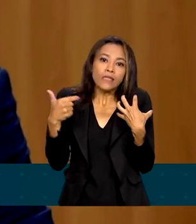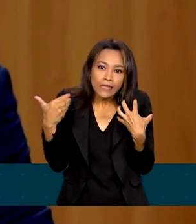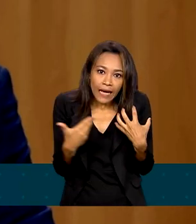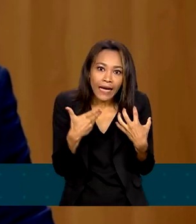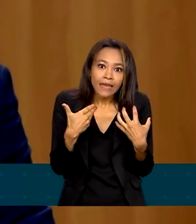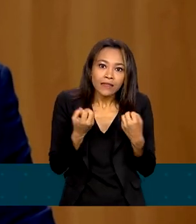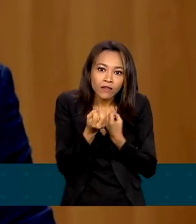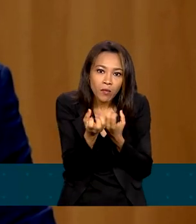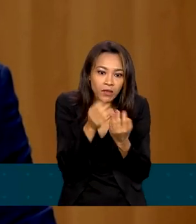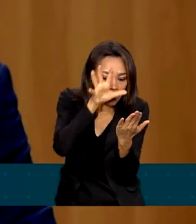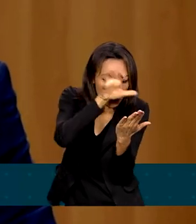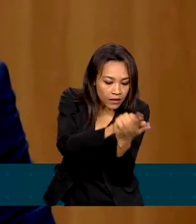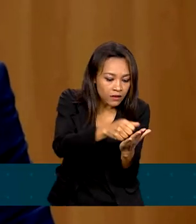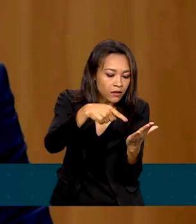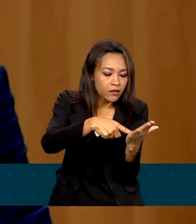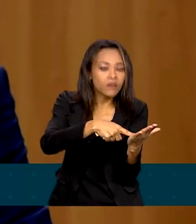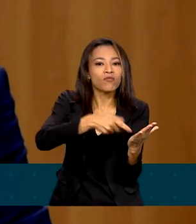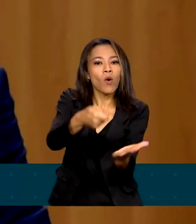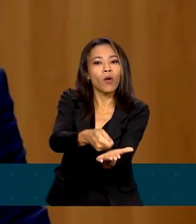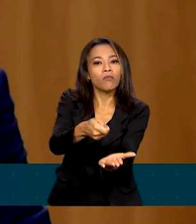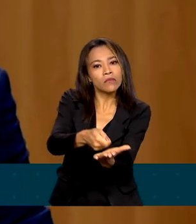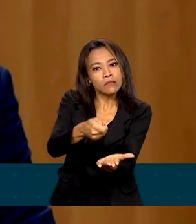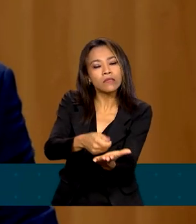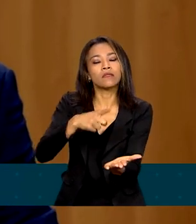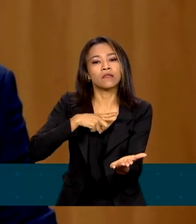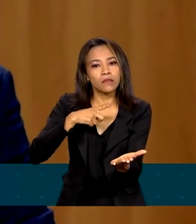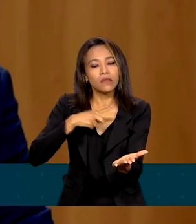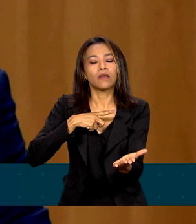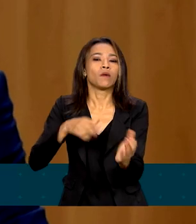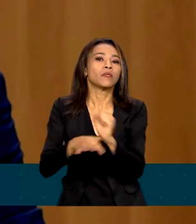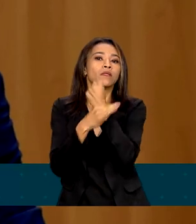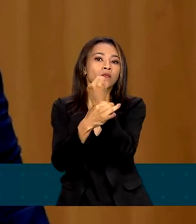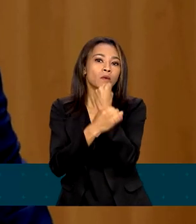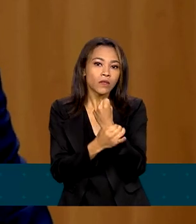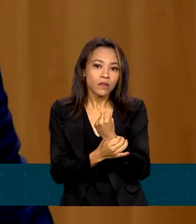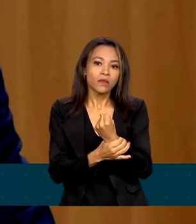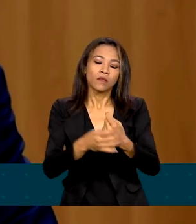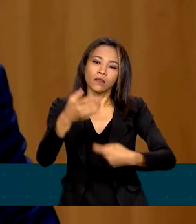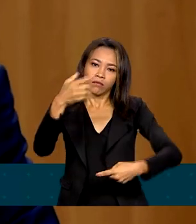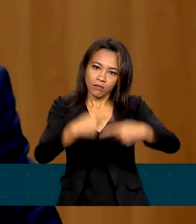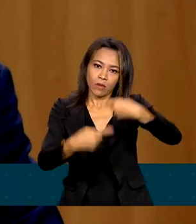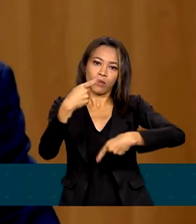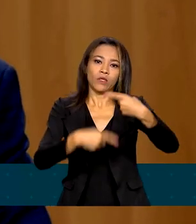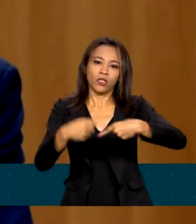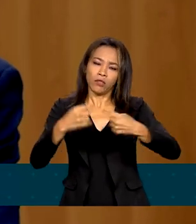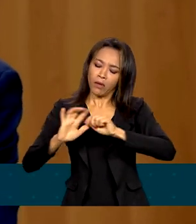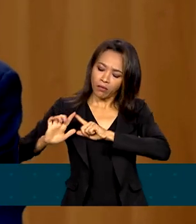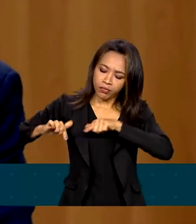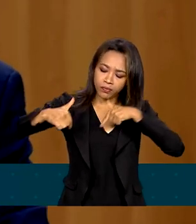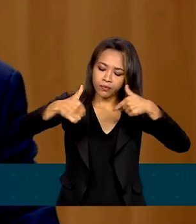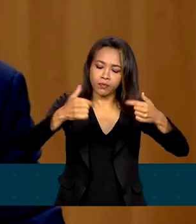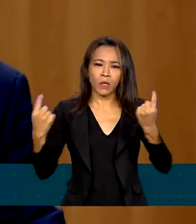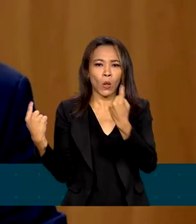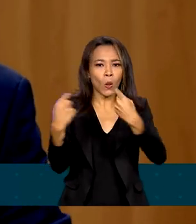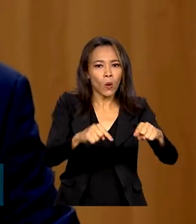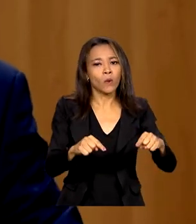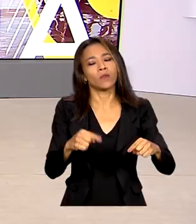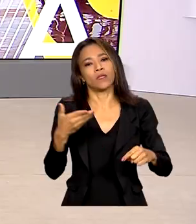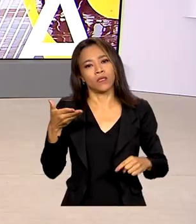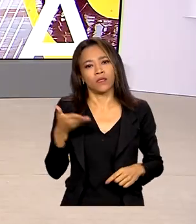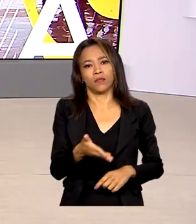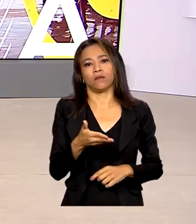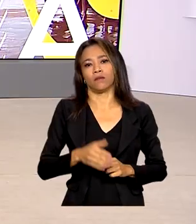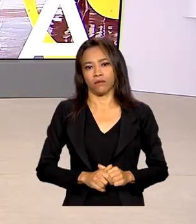ter, na política pública de segurança do país, uma centralidade nesse eixo de enfrentamento à violência contra a mulher.